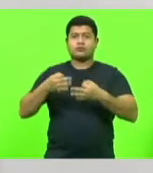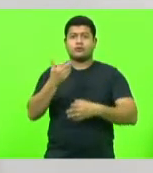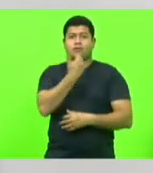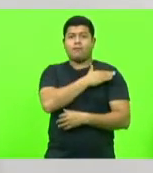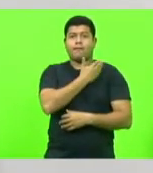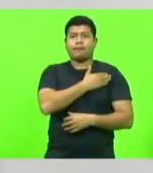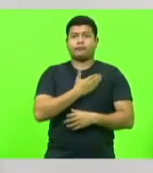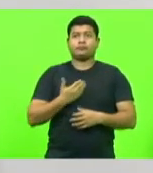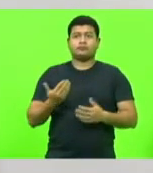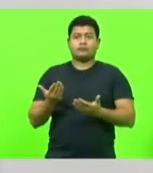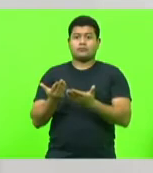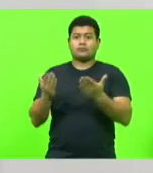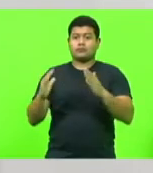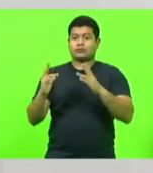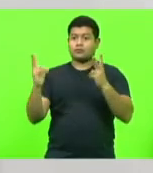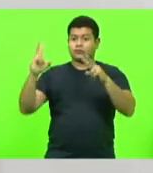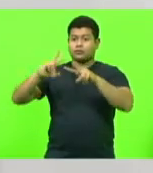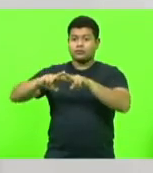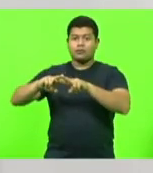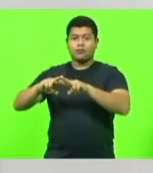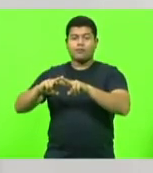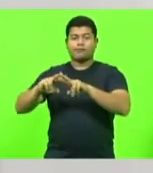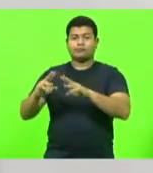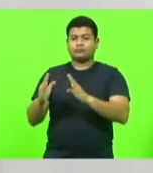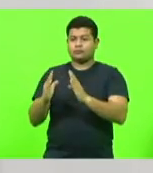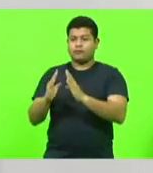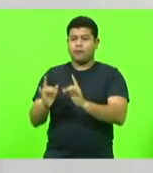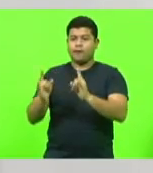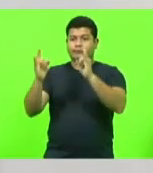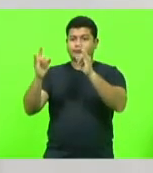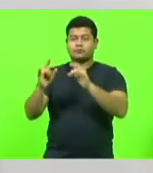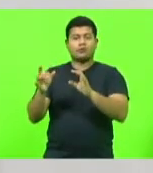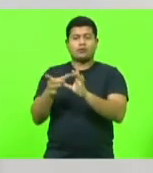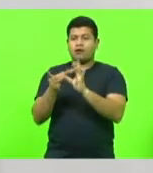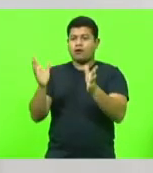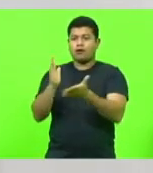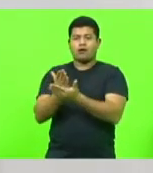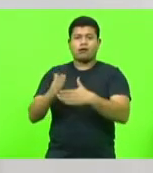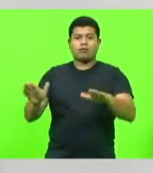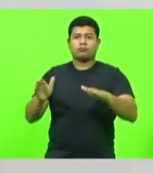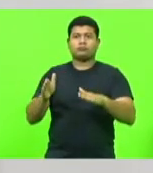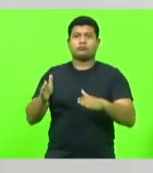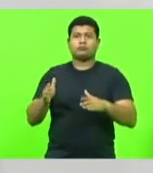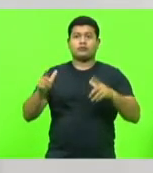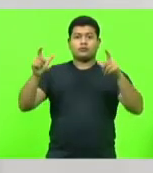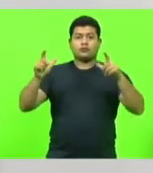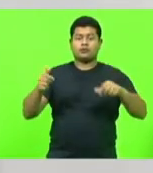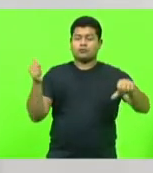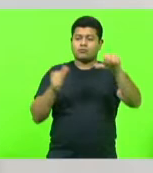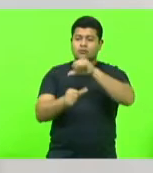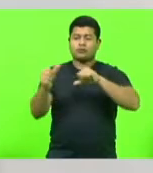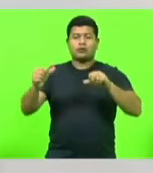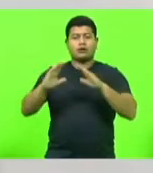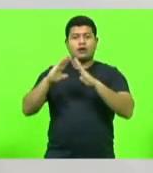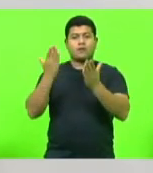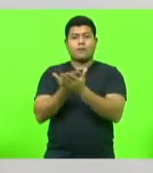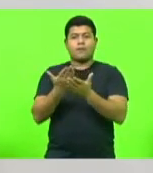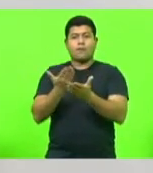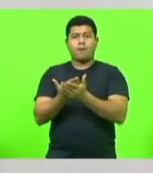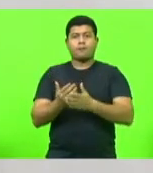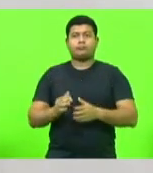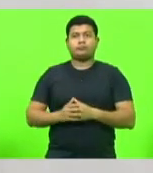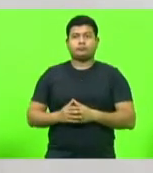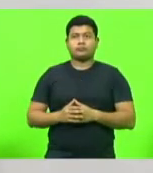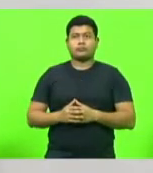dia as prisões deixarão de existir, e no lugar delas haverá escolas. Juízes,